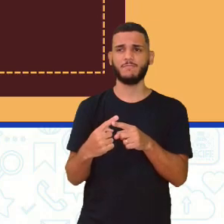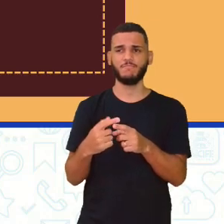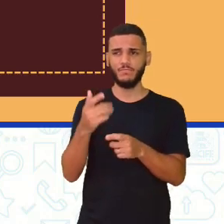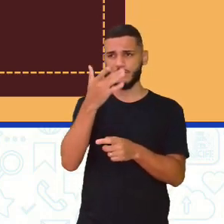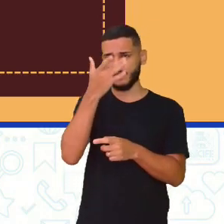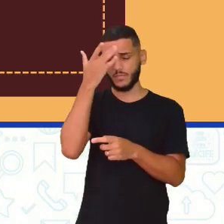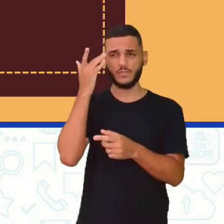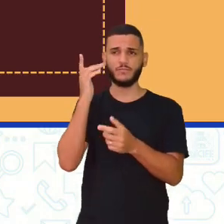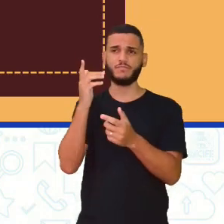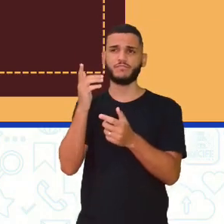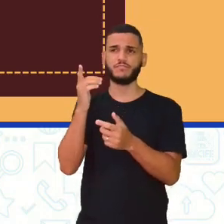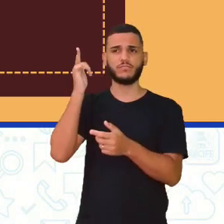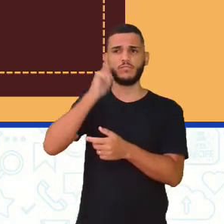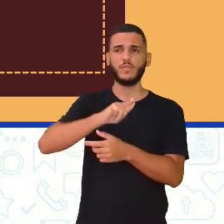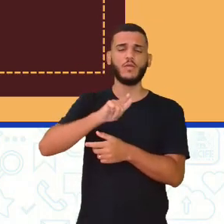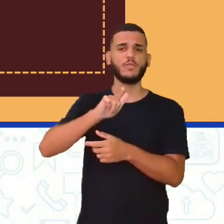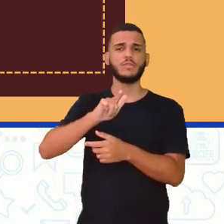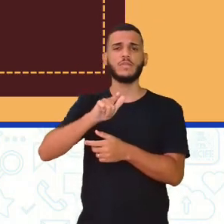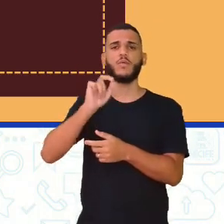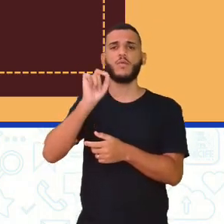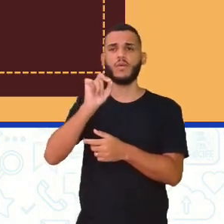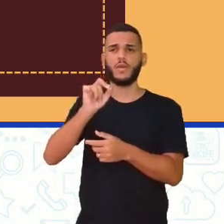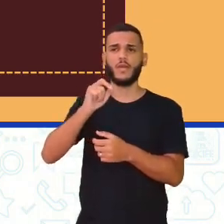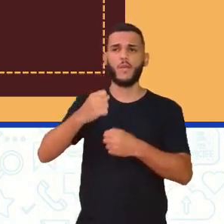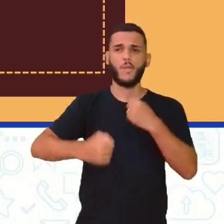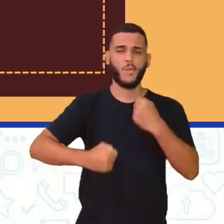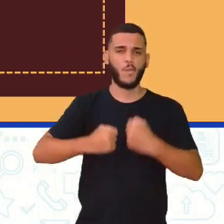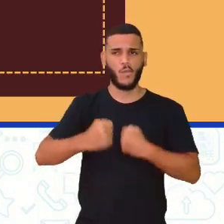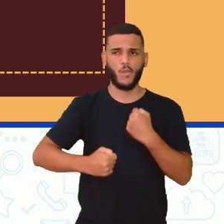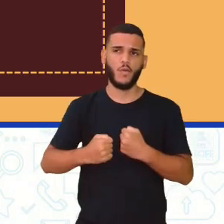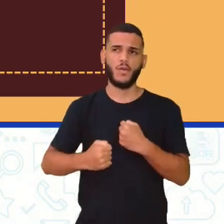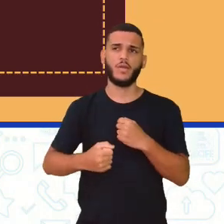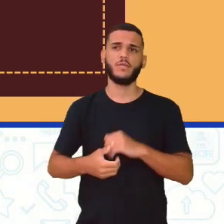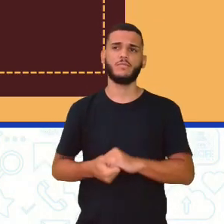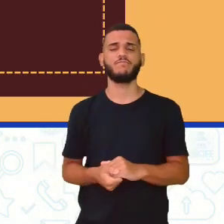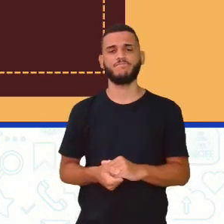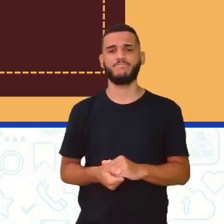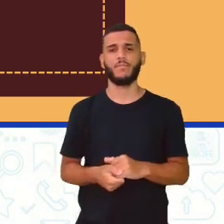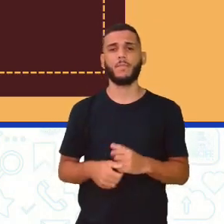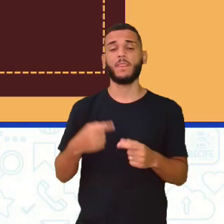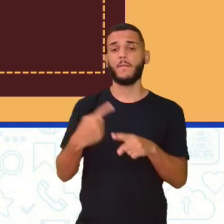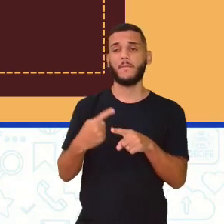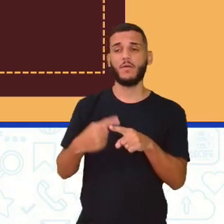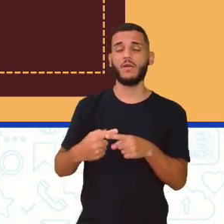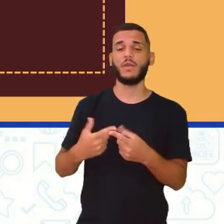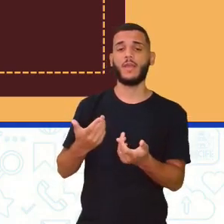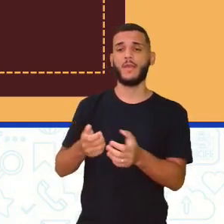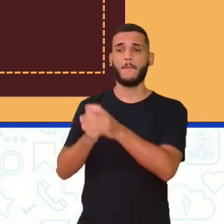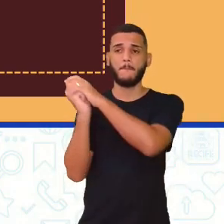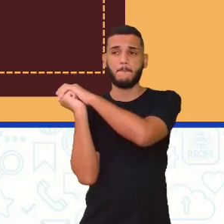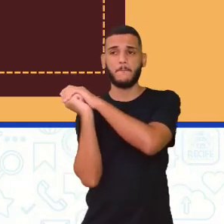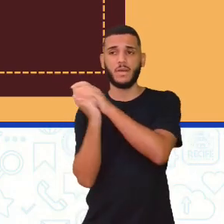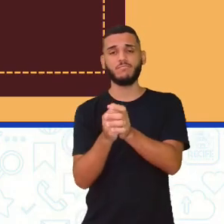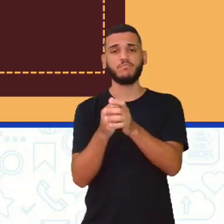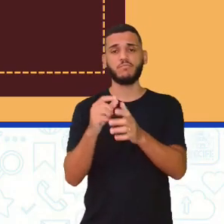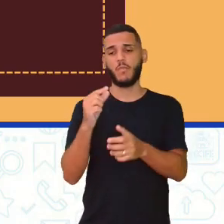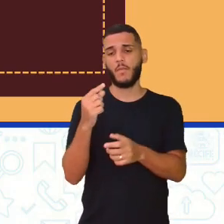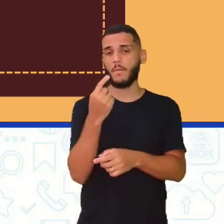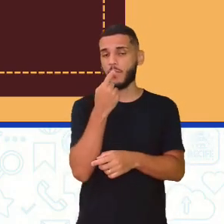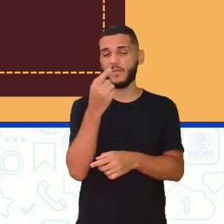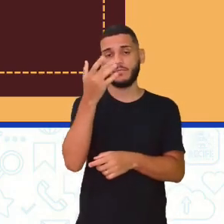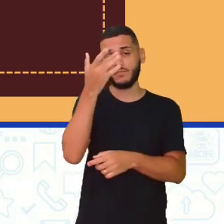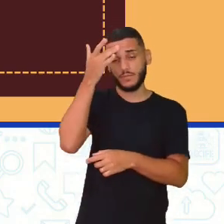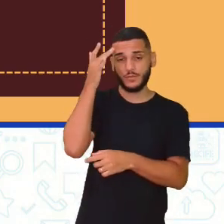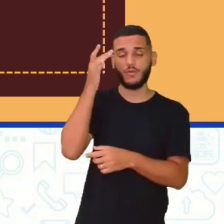conseguiu nem correr, né? Não conseguiu nem fazer aí o percurso, ó. Ele rebateu direto para o cara que lançou a